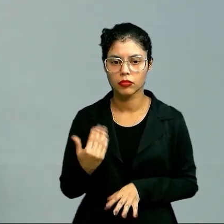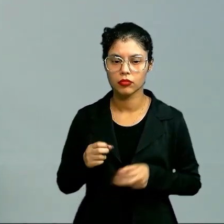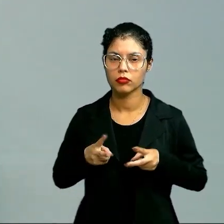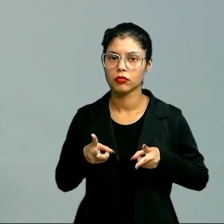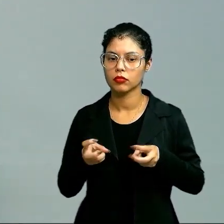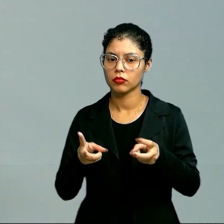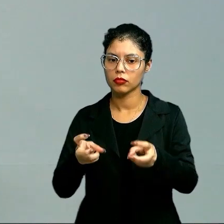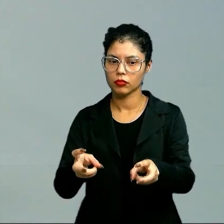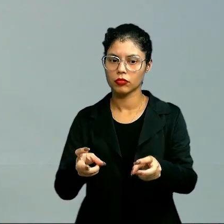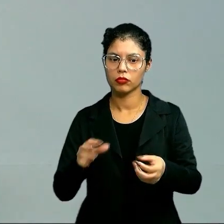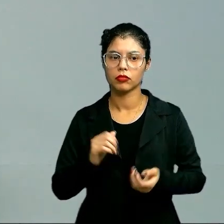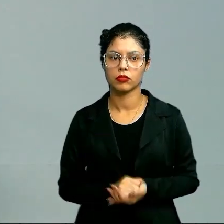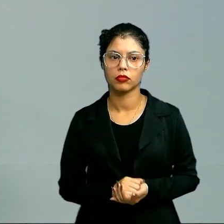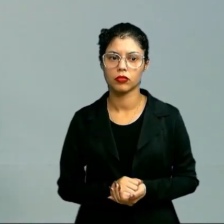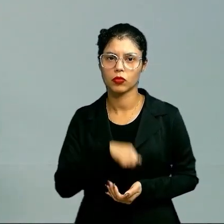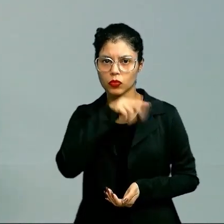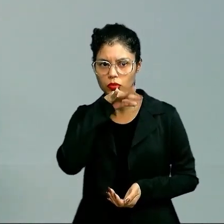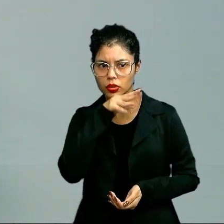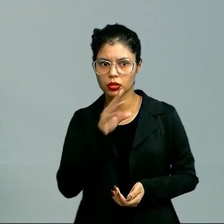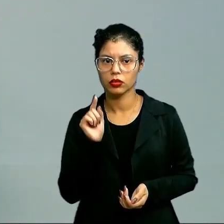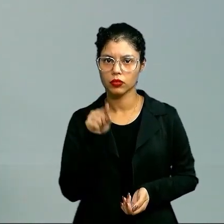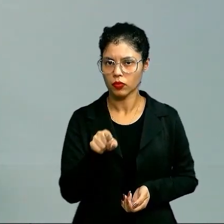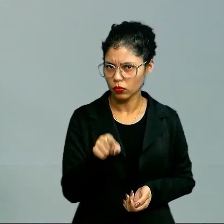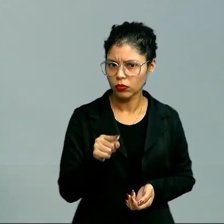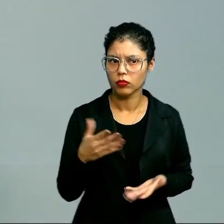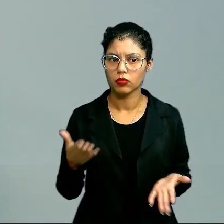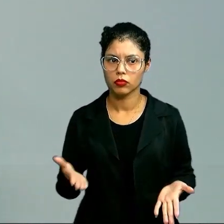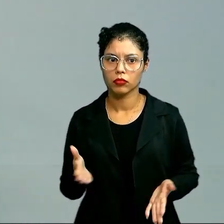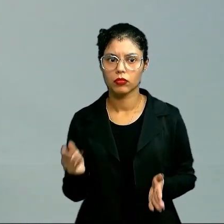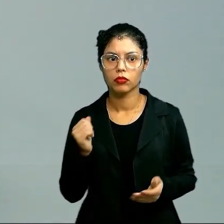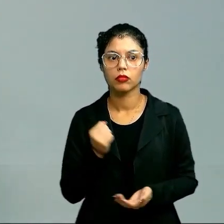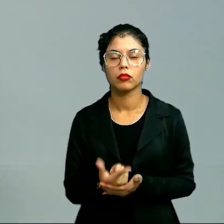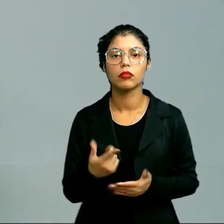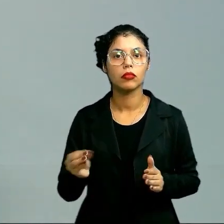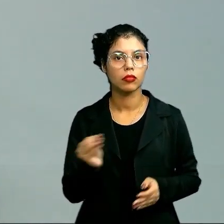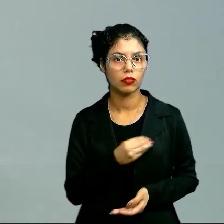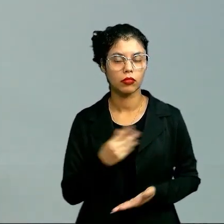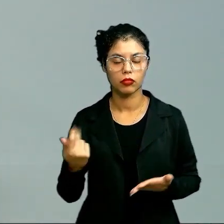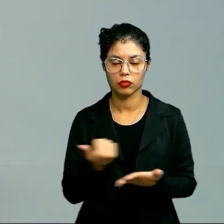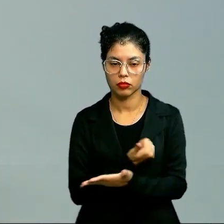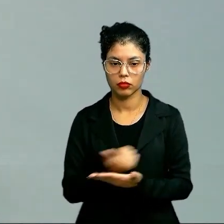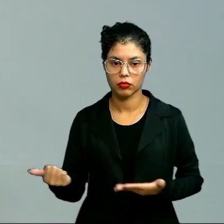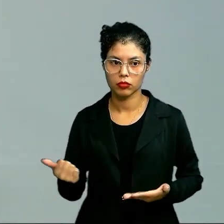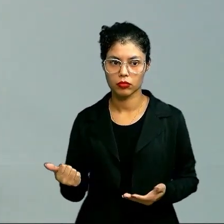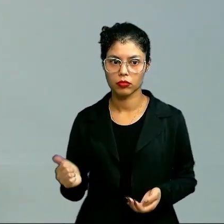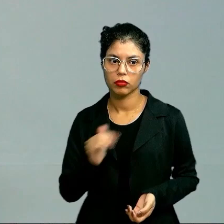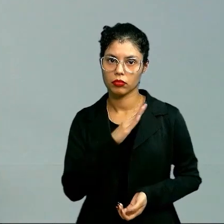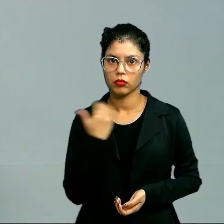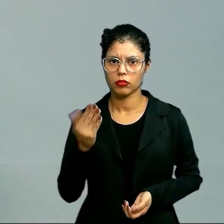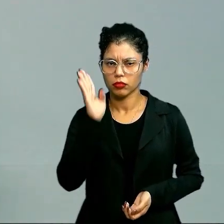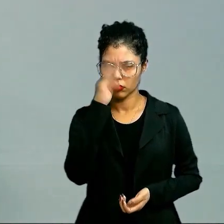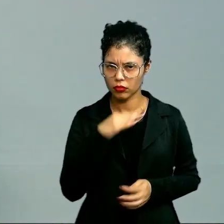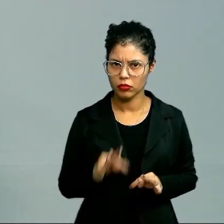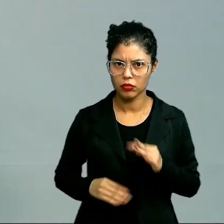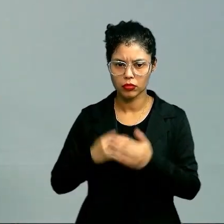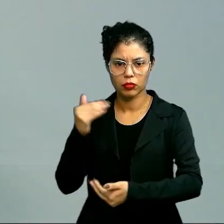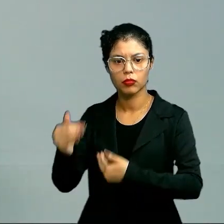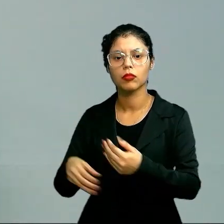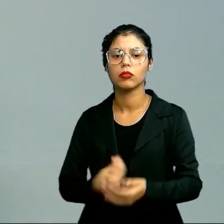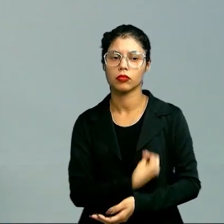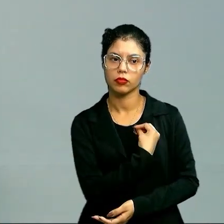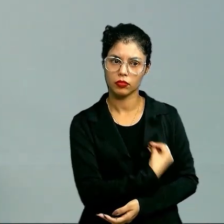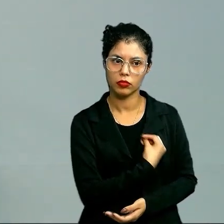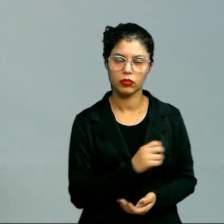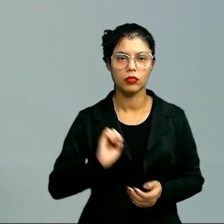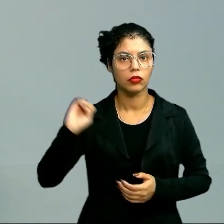câncer e essa pessoa era cruel. Está vendo? Ele está pagando pelos seus atos. Ele foi muito malvado durante a vida,